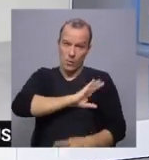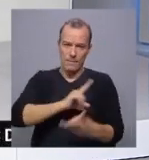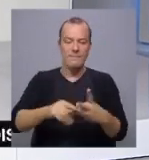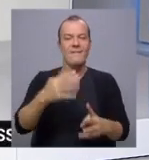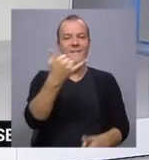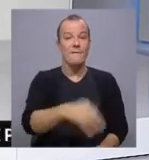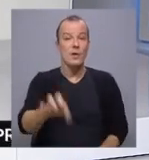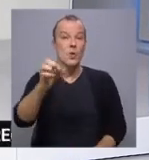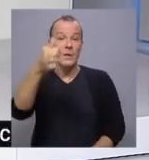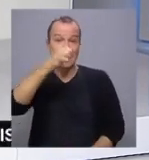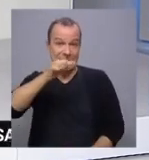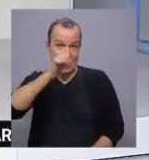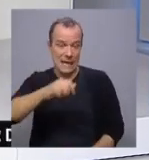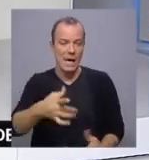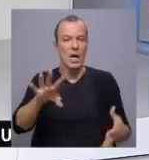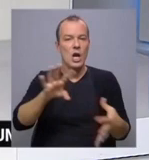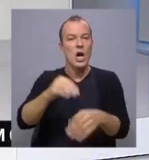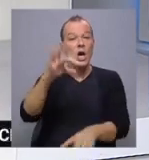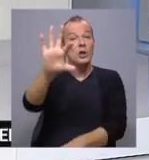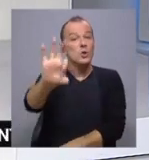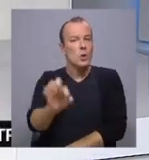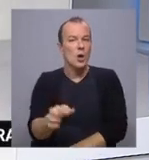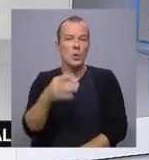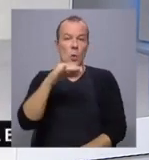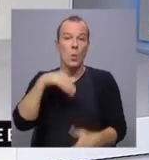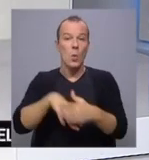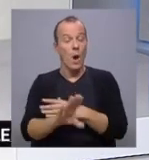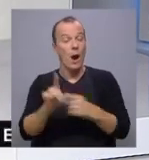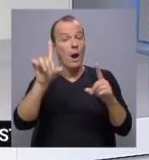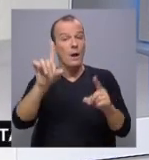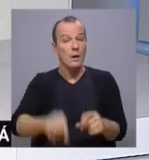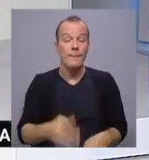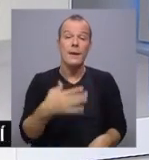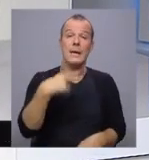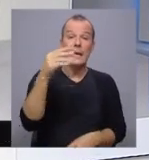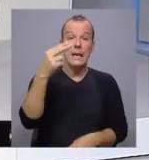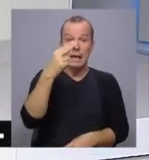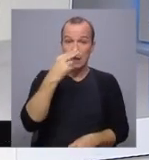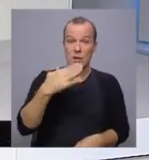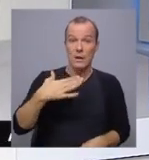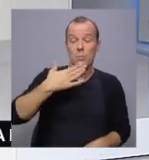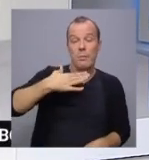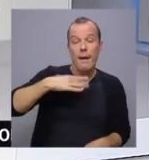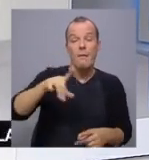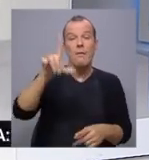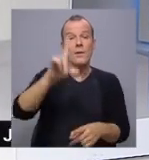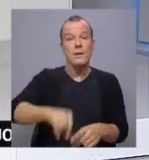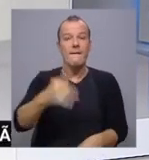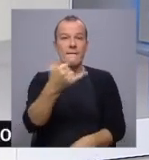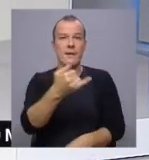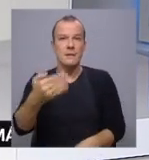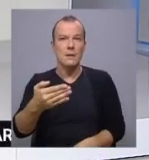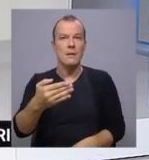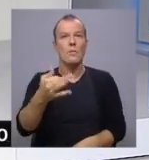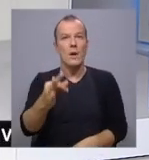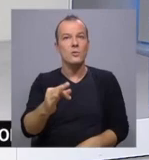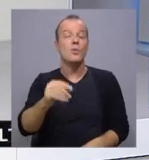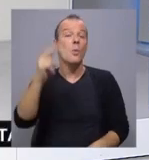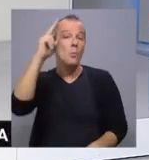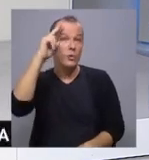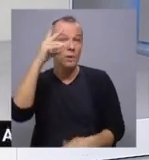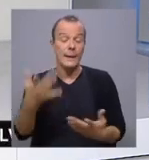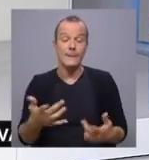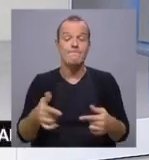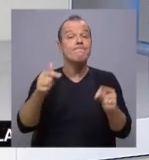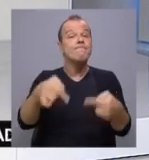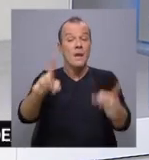graus para Santarém, 18 graus para Aguarda, 26 graus para Castelo Branco e 24 graus para Porto Alegre. Na região sul o dia então a começar